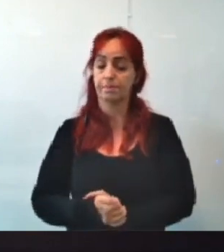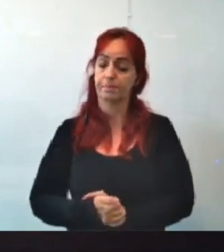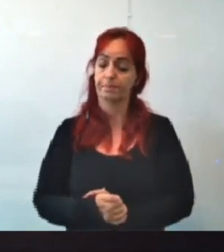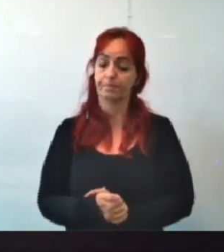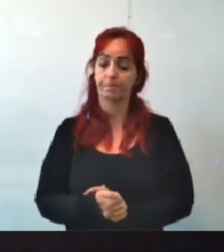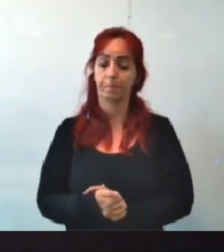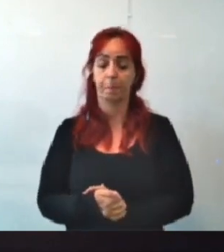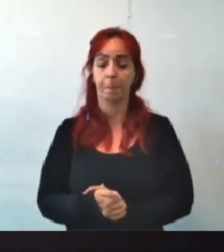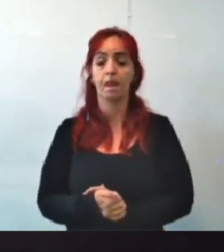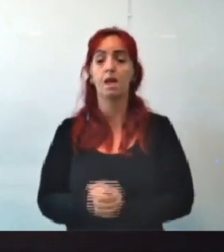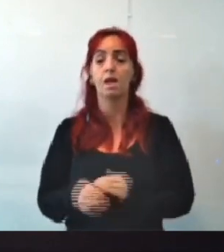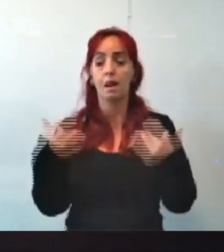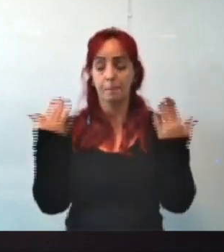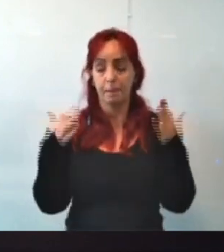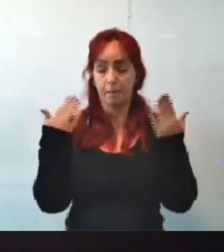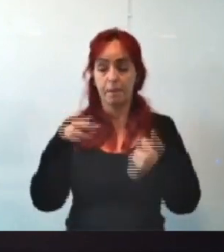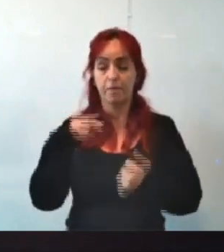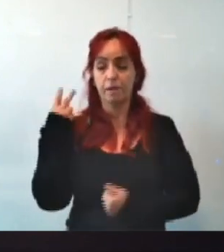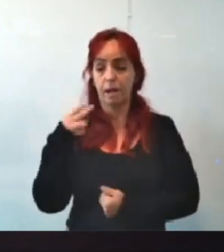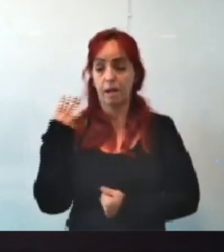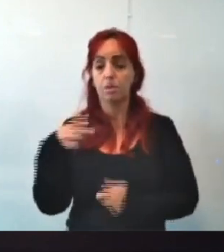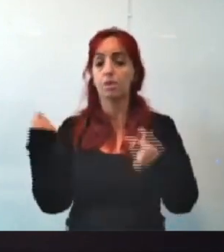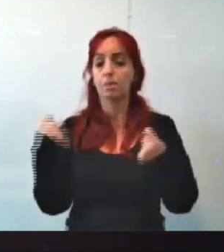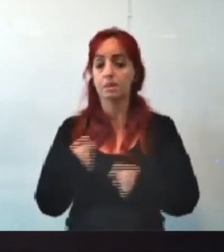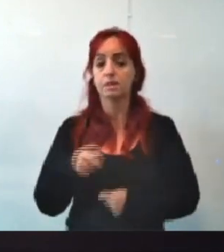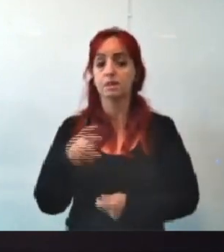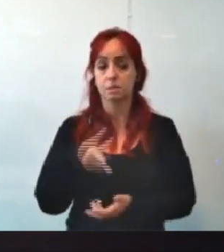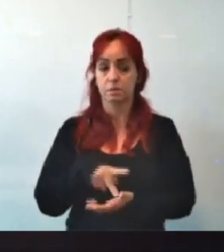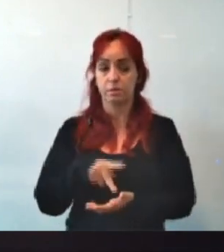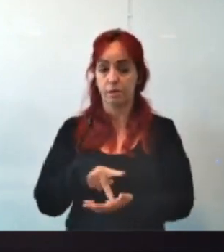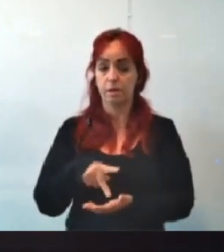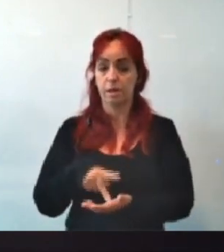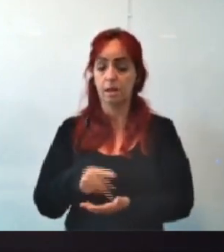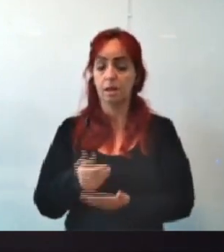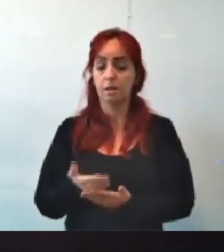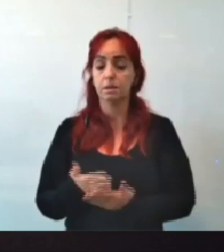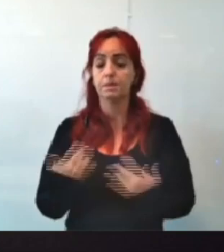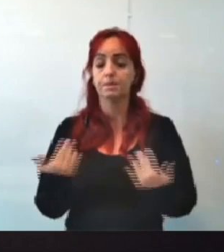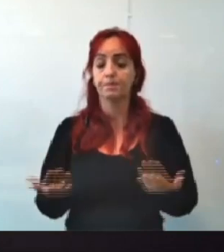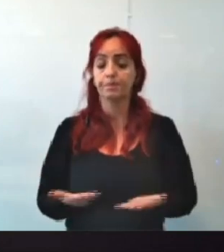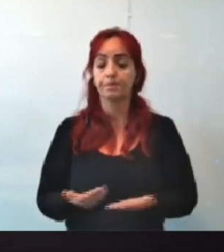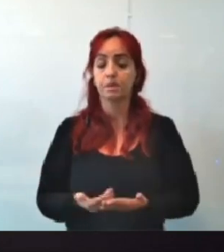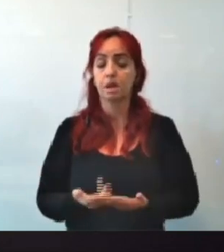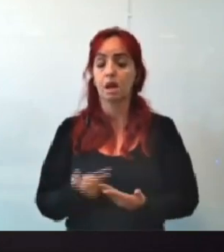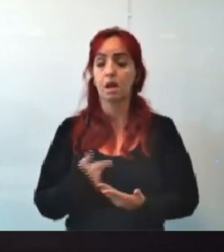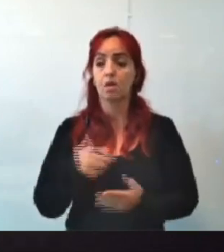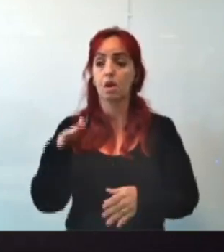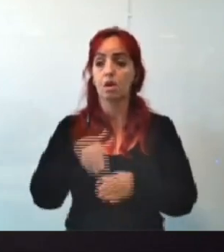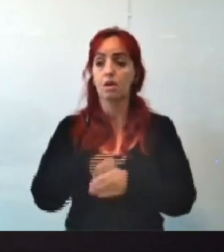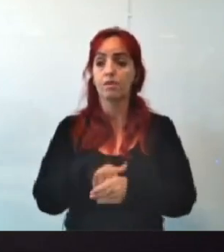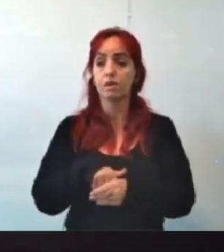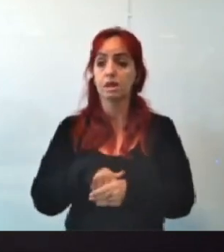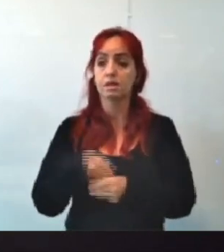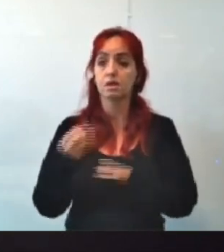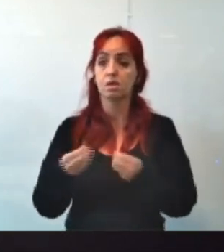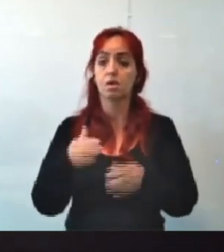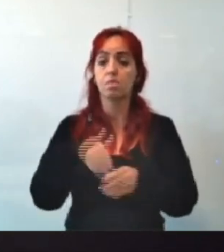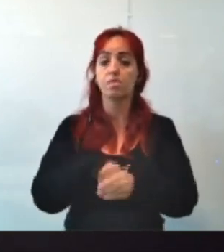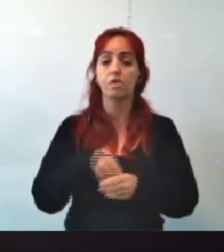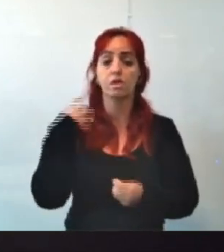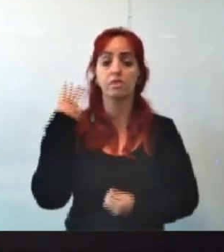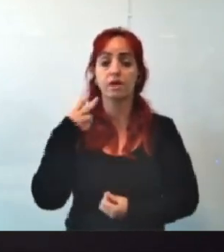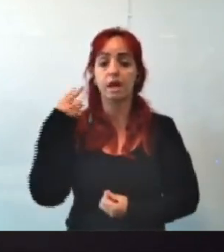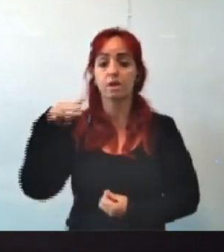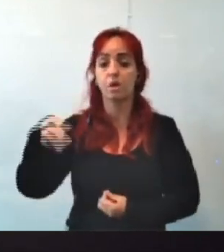Bem, parabéns, vereador. É necessário mesmo, viu? Portanto, eu coloco em votação, então, como vota o vereador